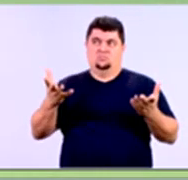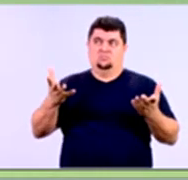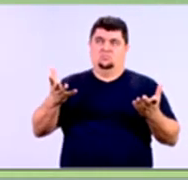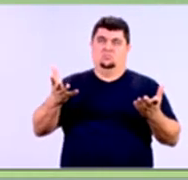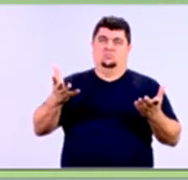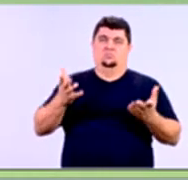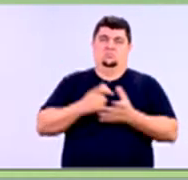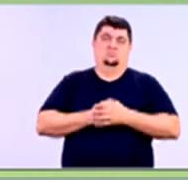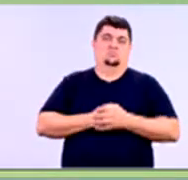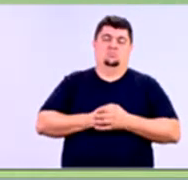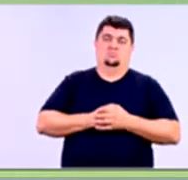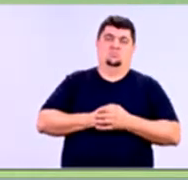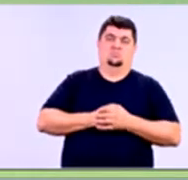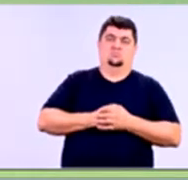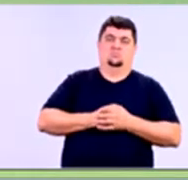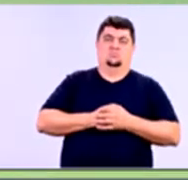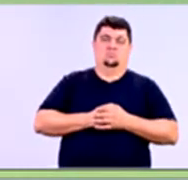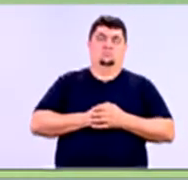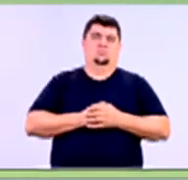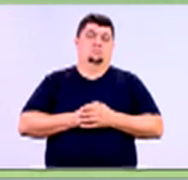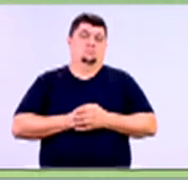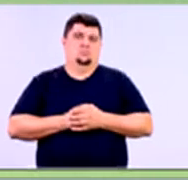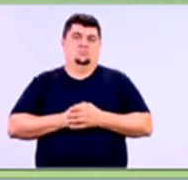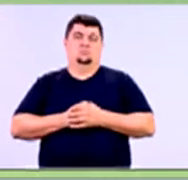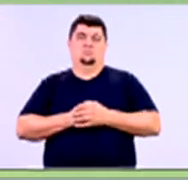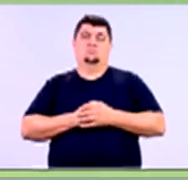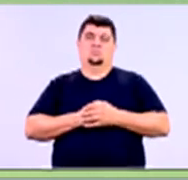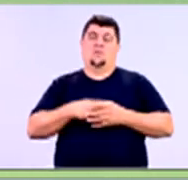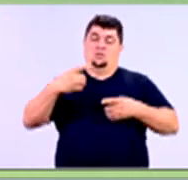30% da renda da pessoa, isso aqui é uma política até bastante generosa, né?